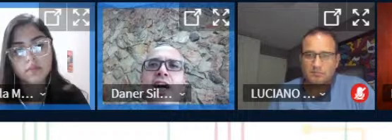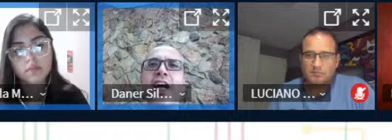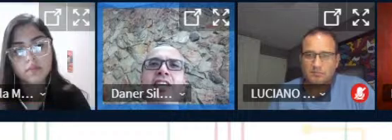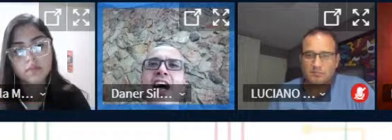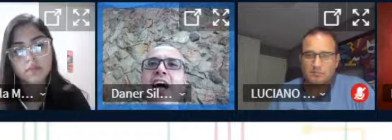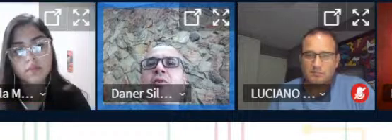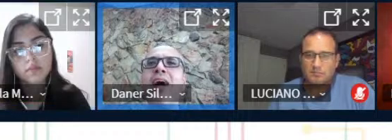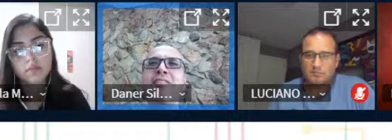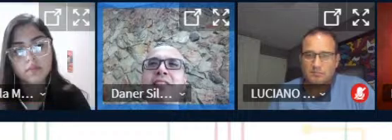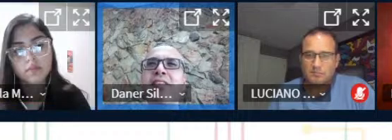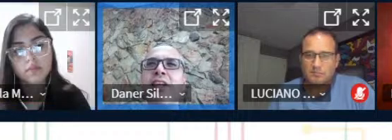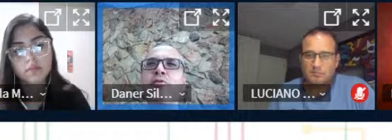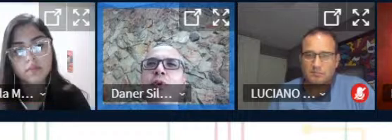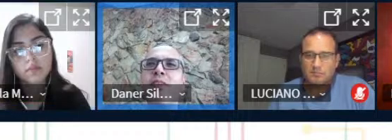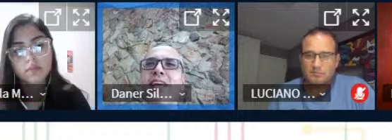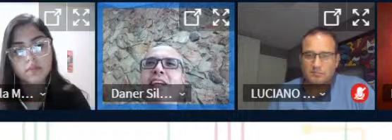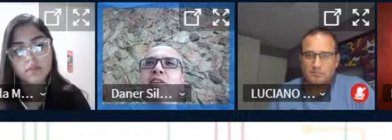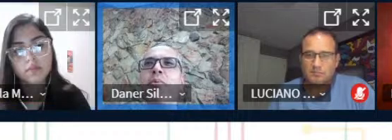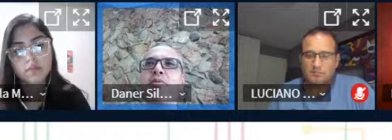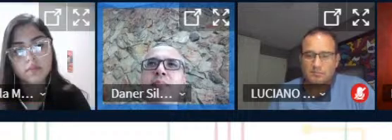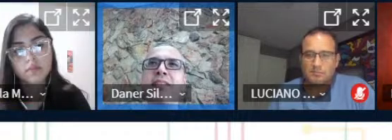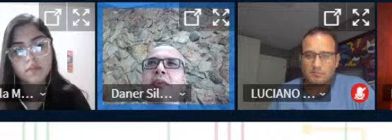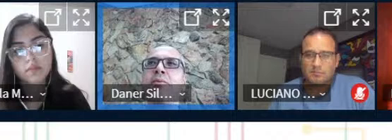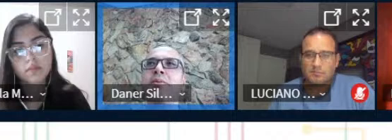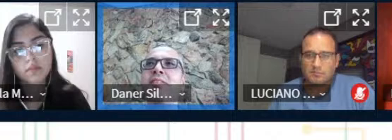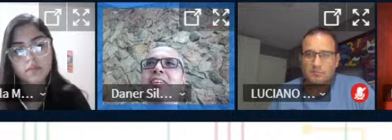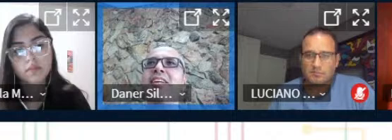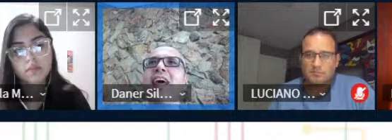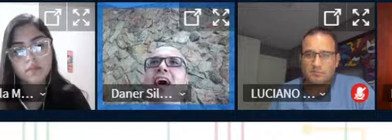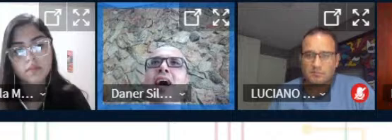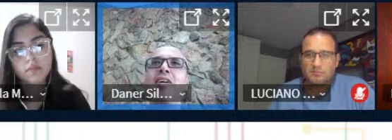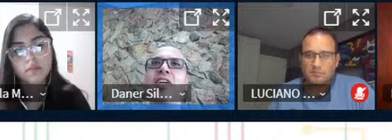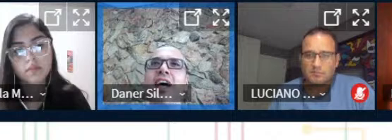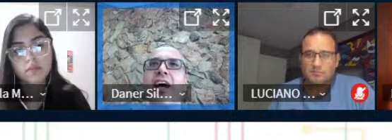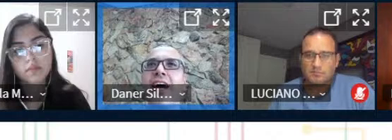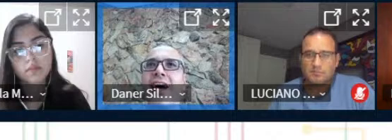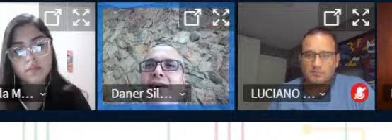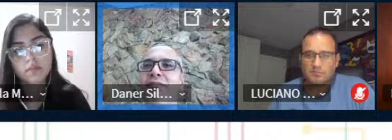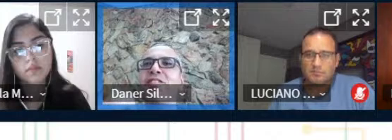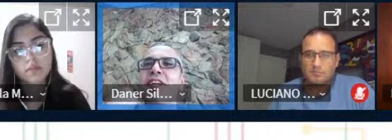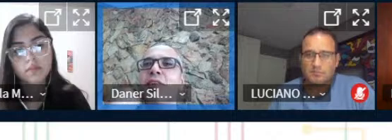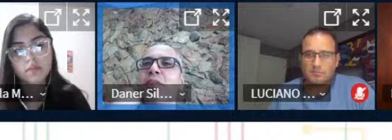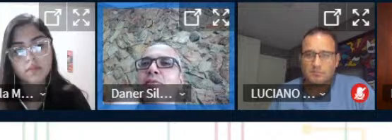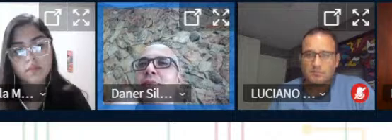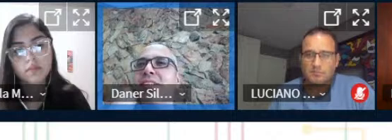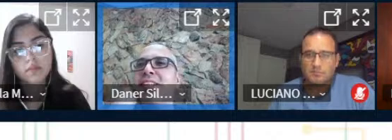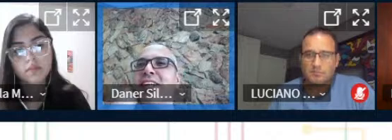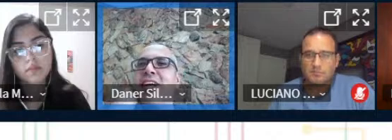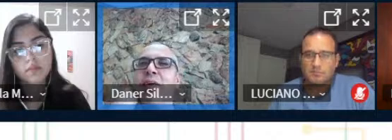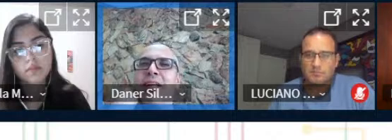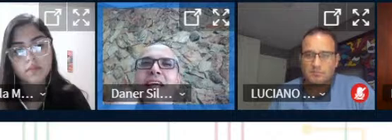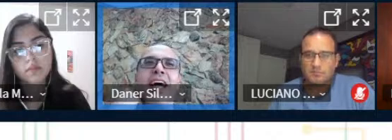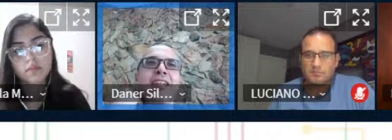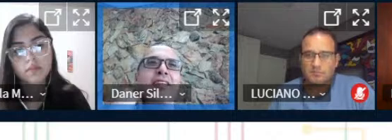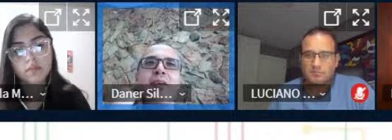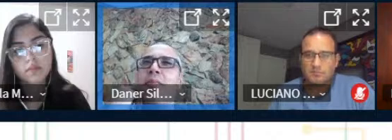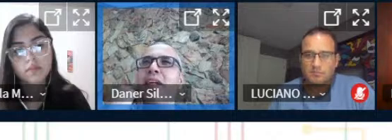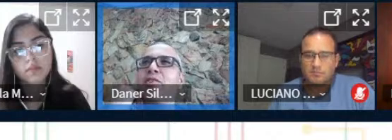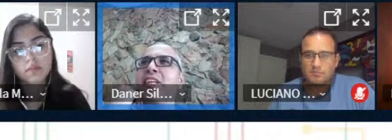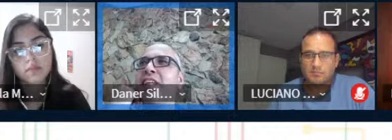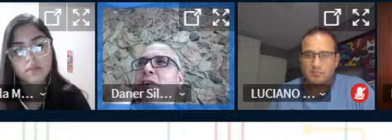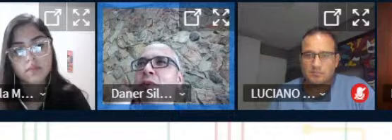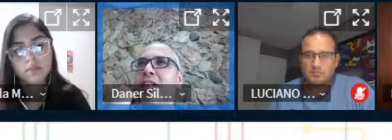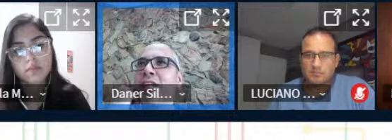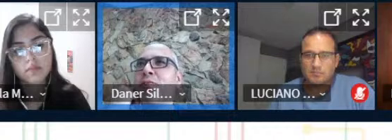sala já é com essas intenções de aproximação já é visando isso eu até essa